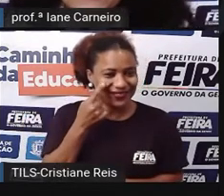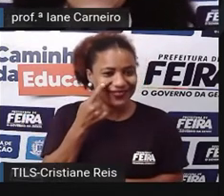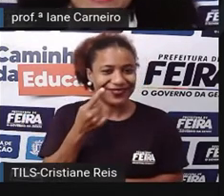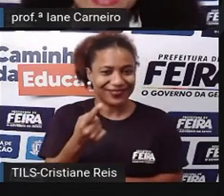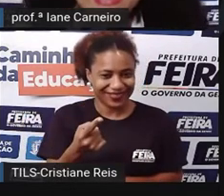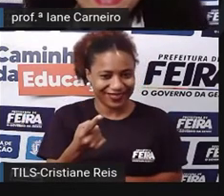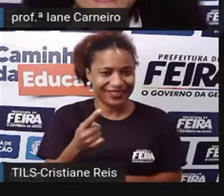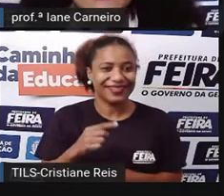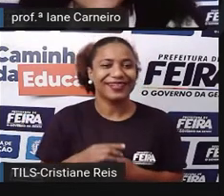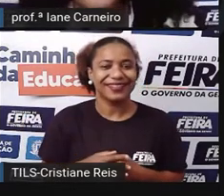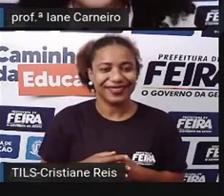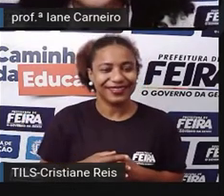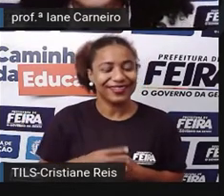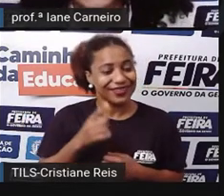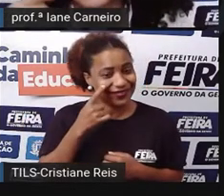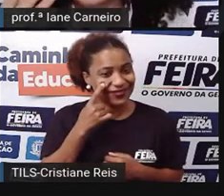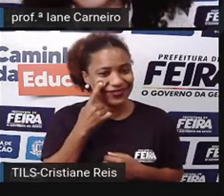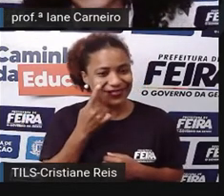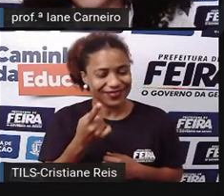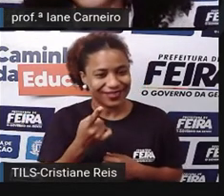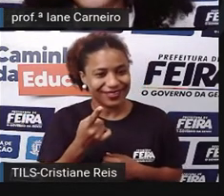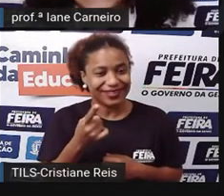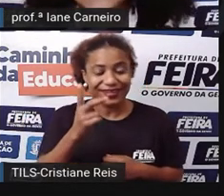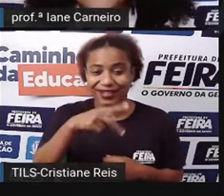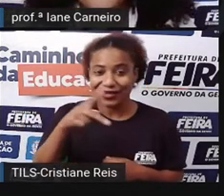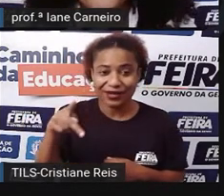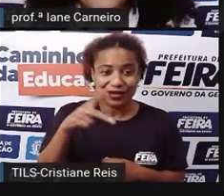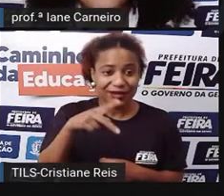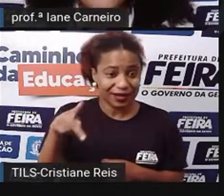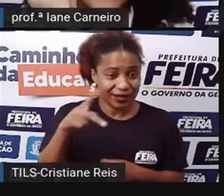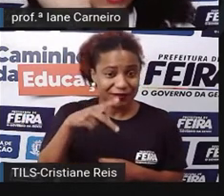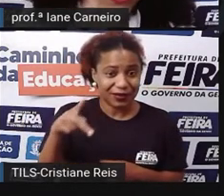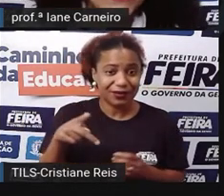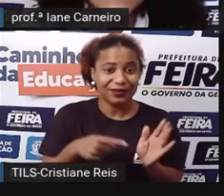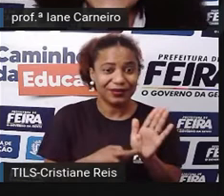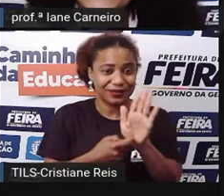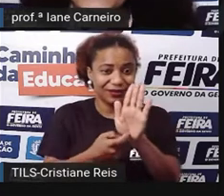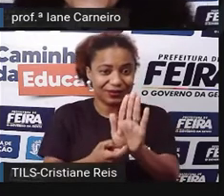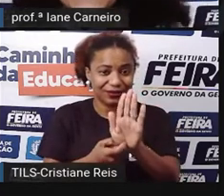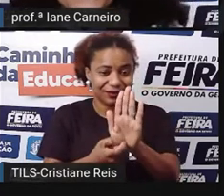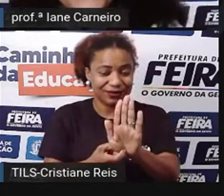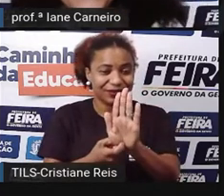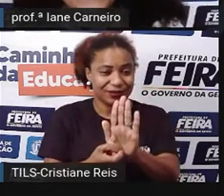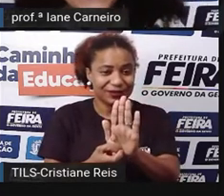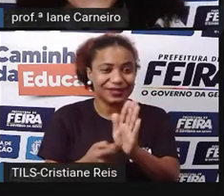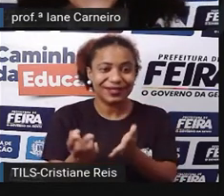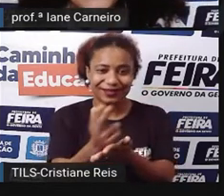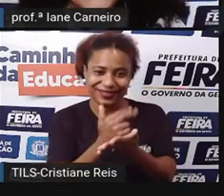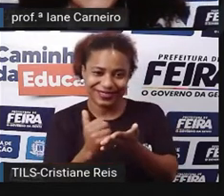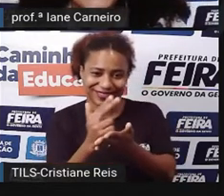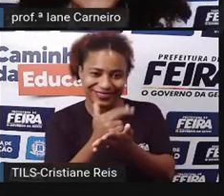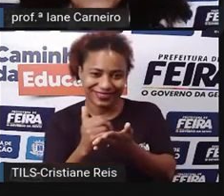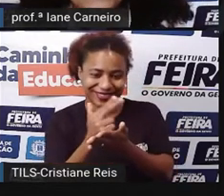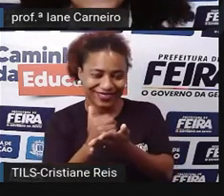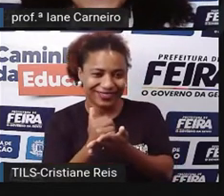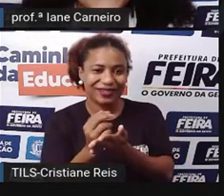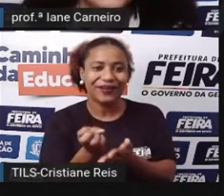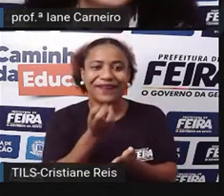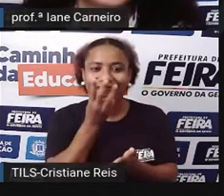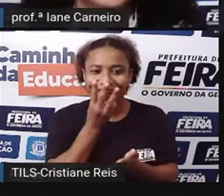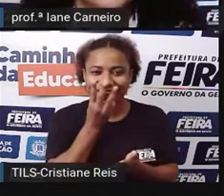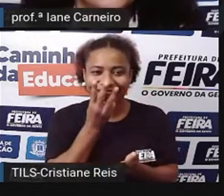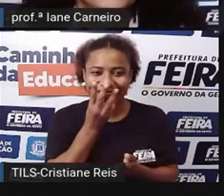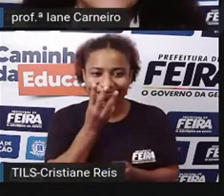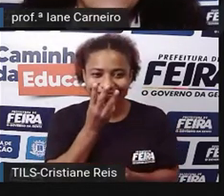aqui para vocês verem. E ela é ilustrada com o desenho da Turma da Mônica. Olha que legal. Então vamos ver?